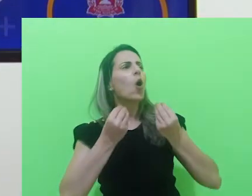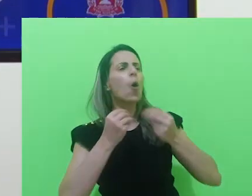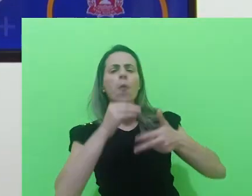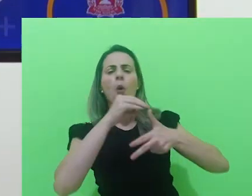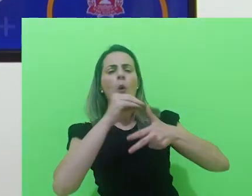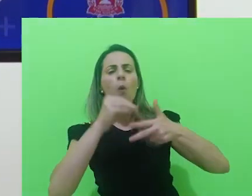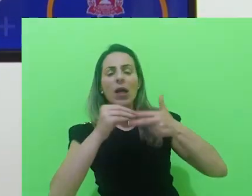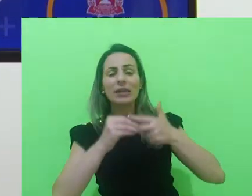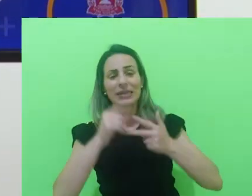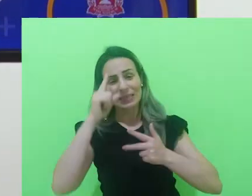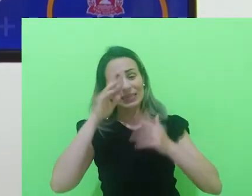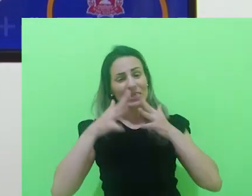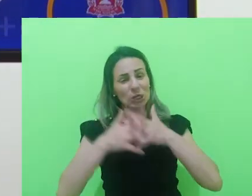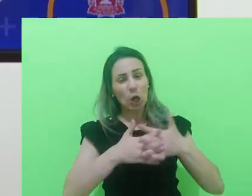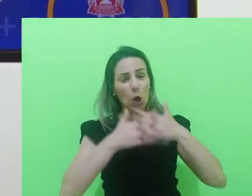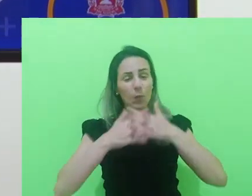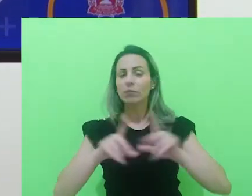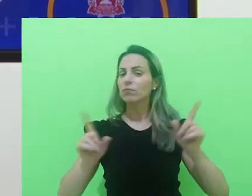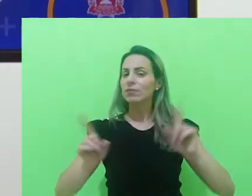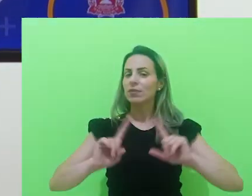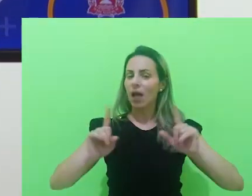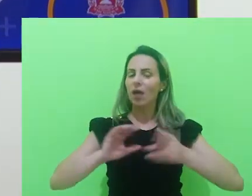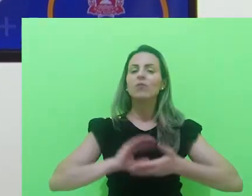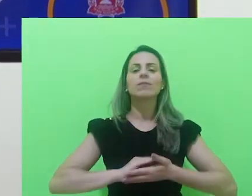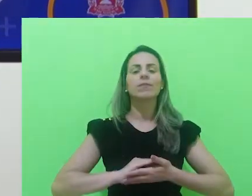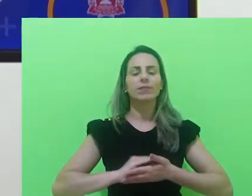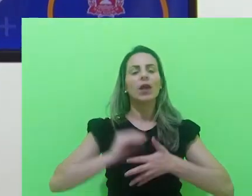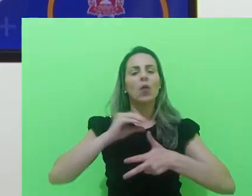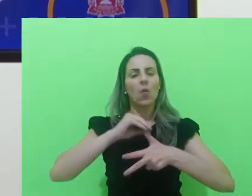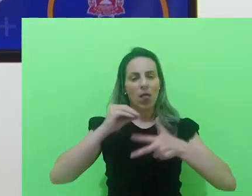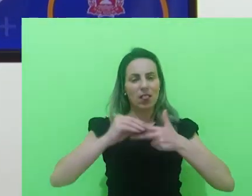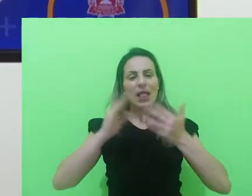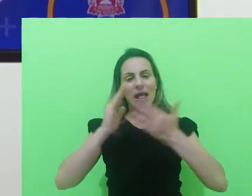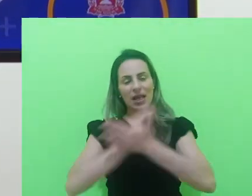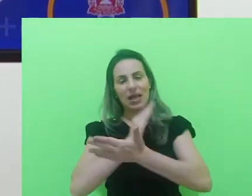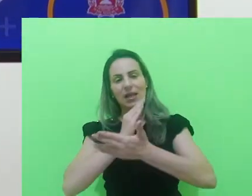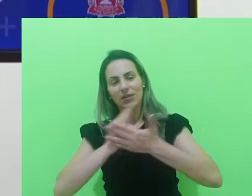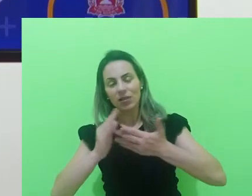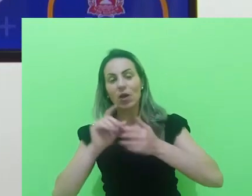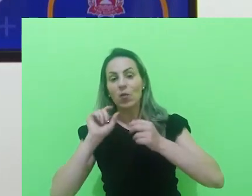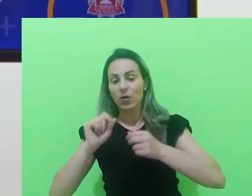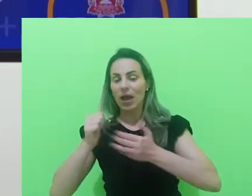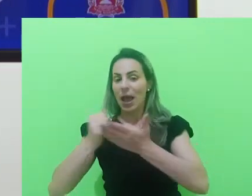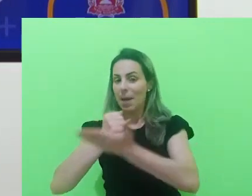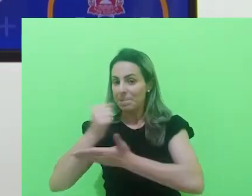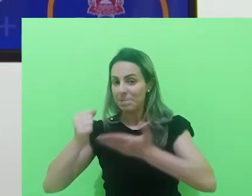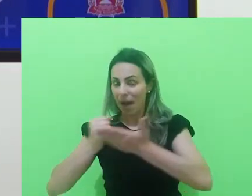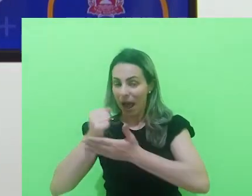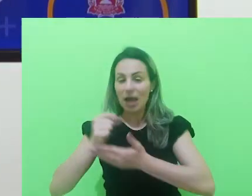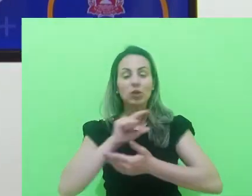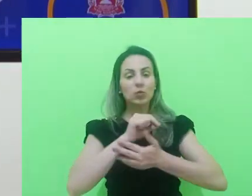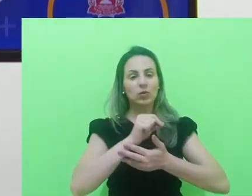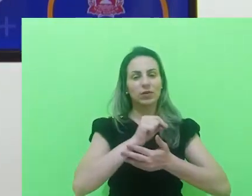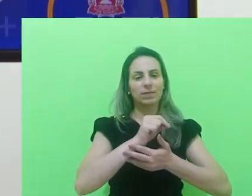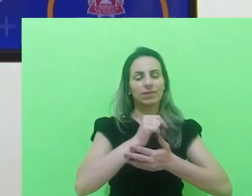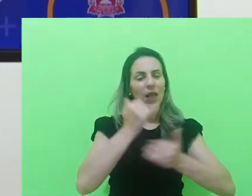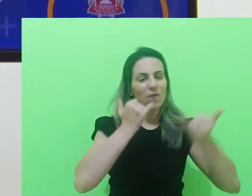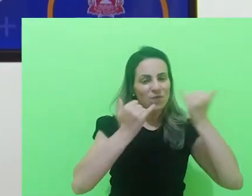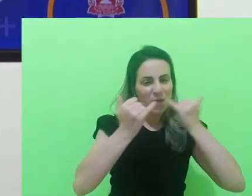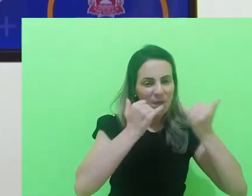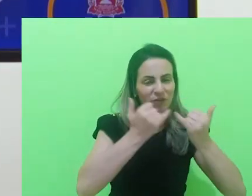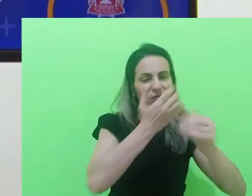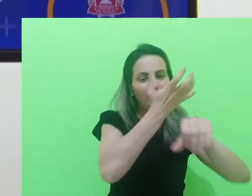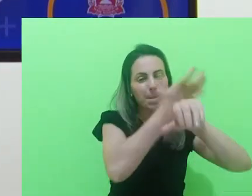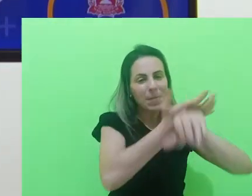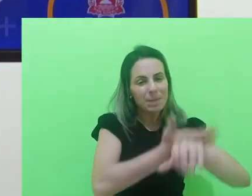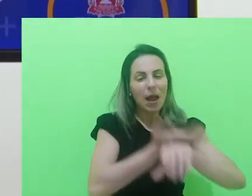Enem? Complicou. Não. O Enem também vai ser dividido em Programação Geral Básica e Itinerários Formativos. Então, você